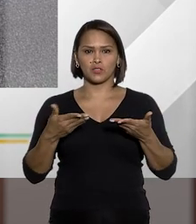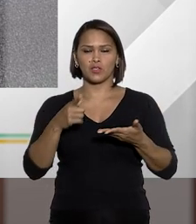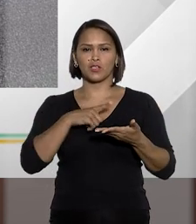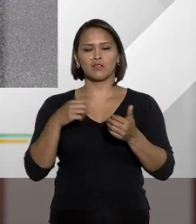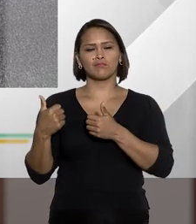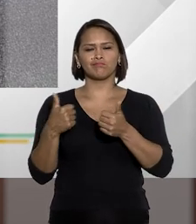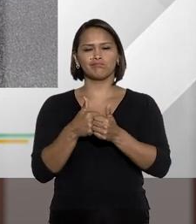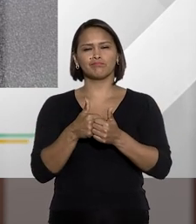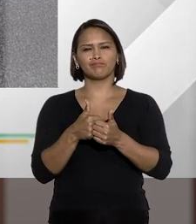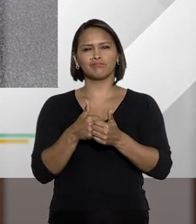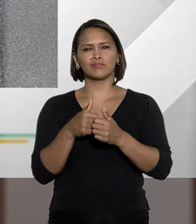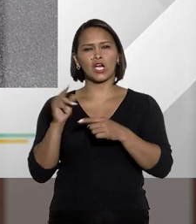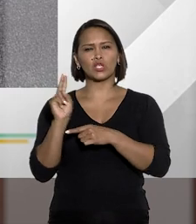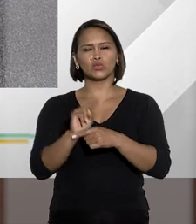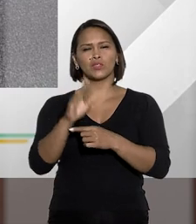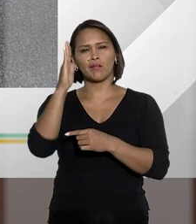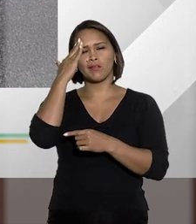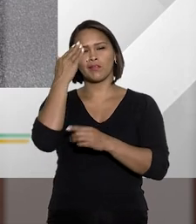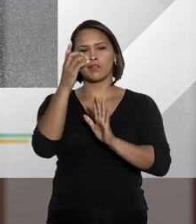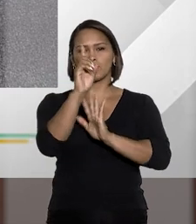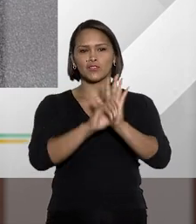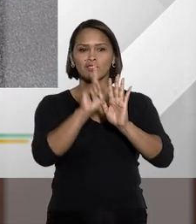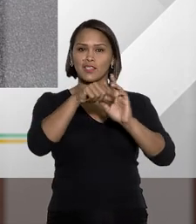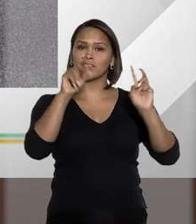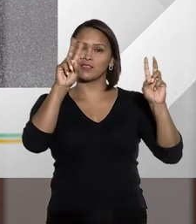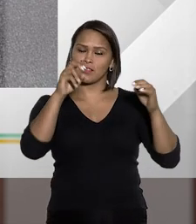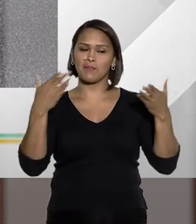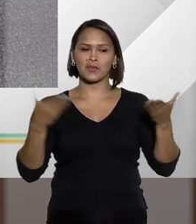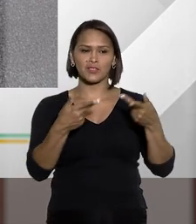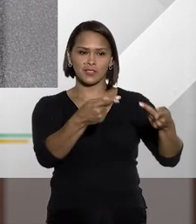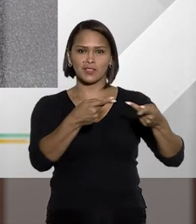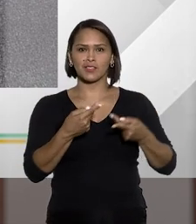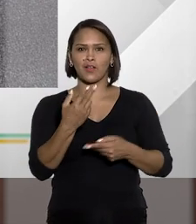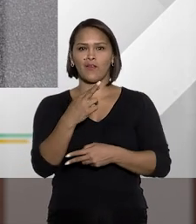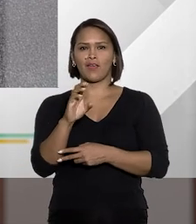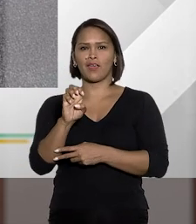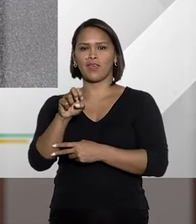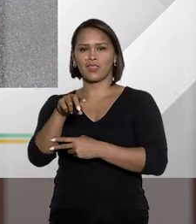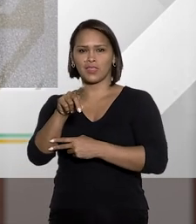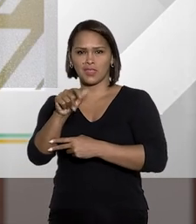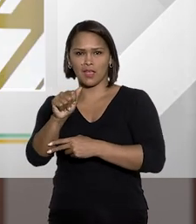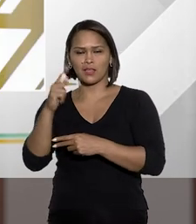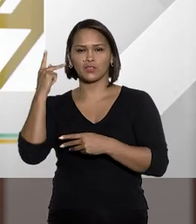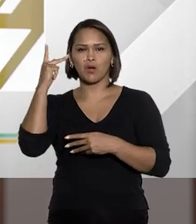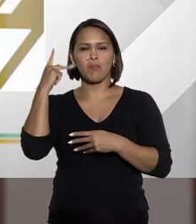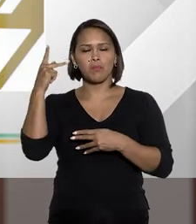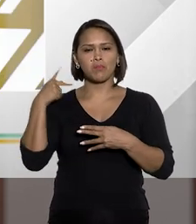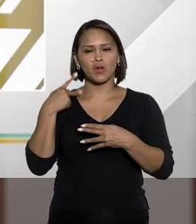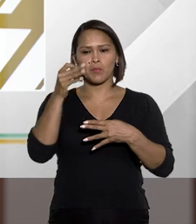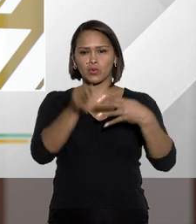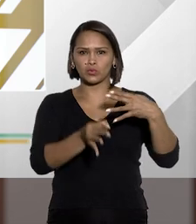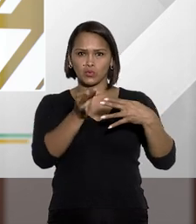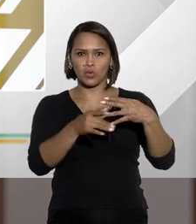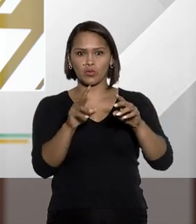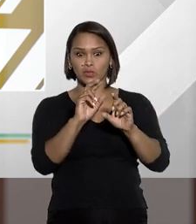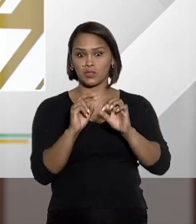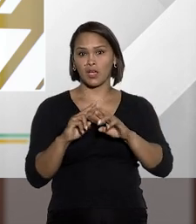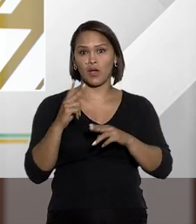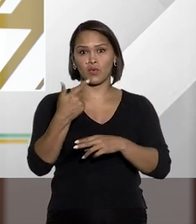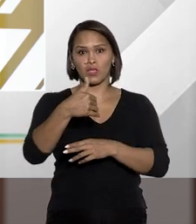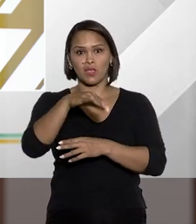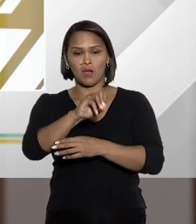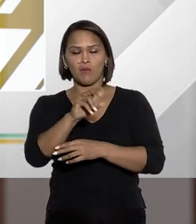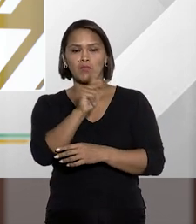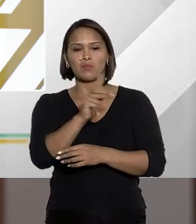de hoje, que vão nos ajudar a entender direito esse tema, já estão aqui Renato Brasileiro, é promotor da Justiça Militar da